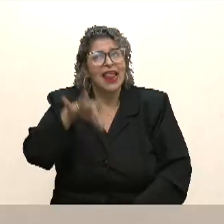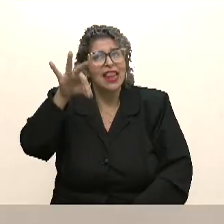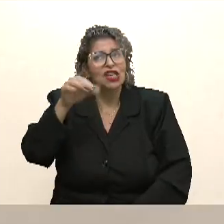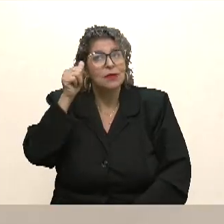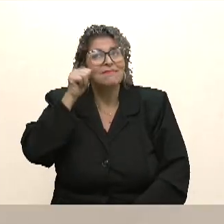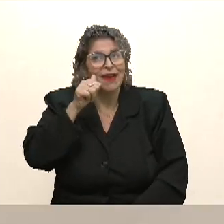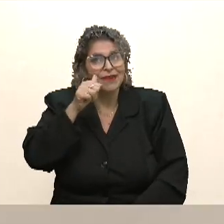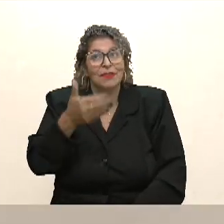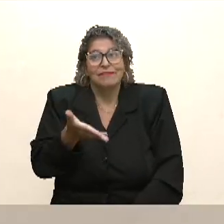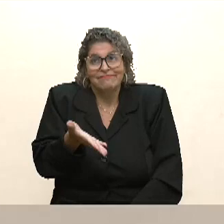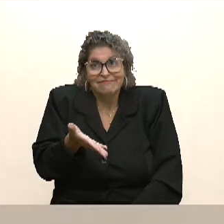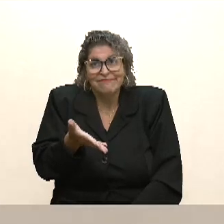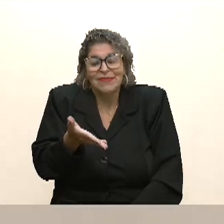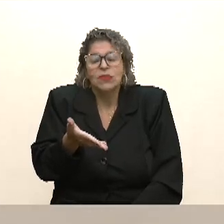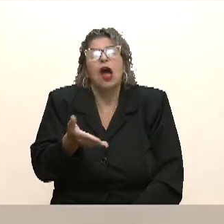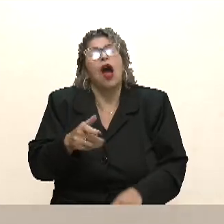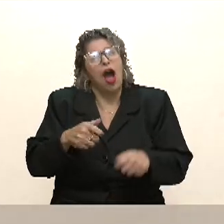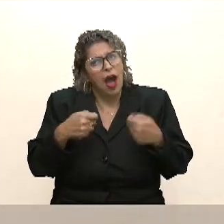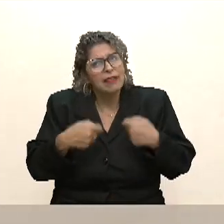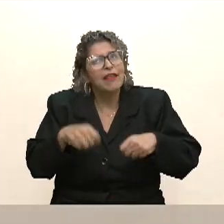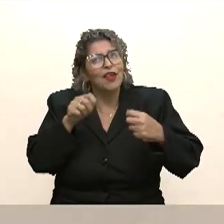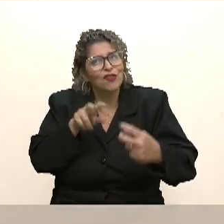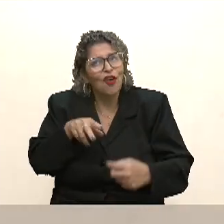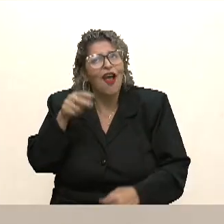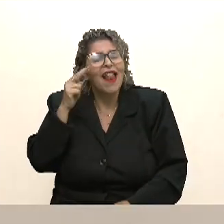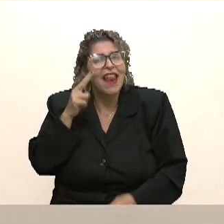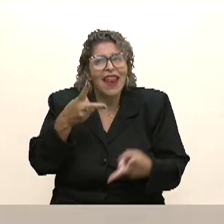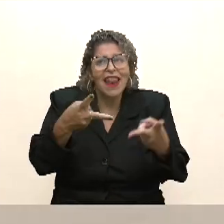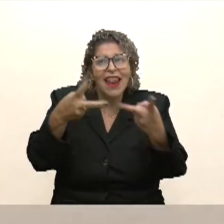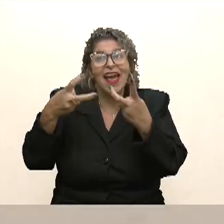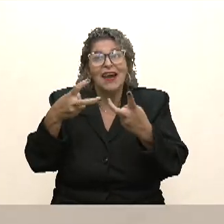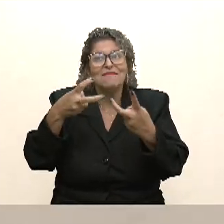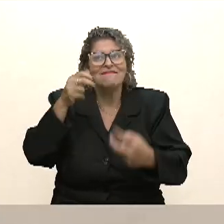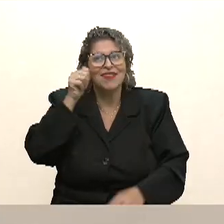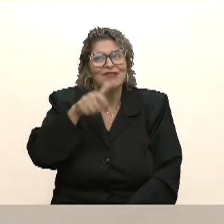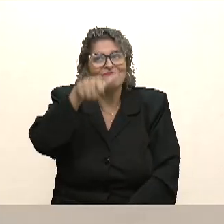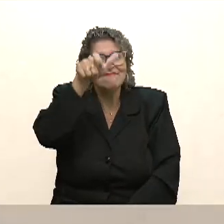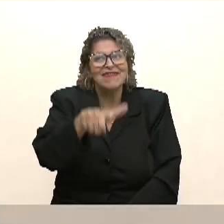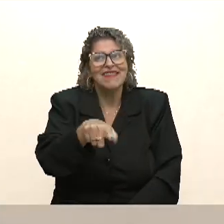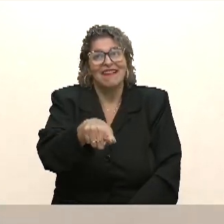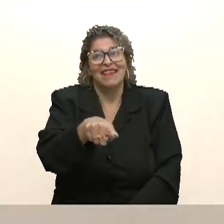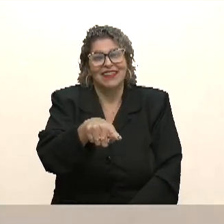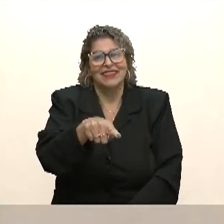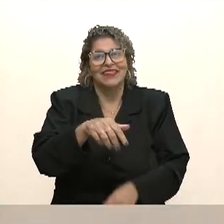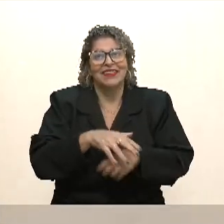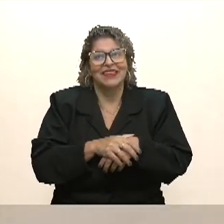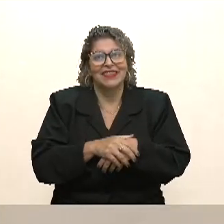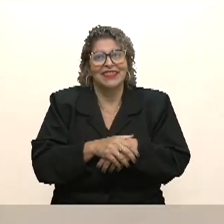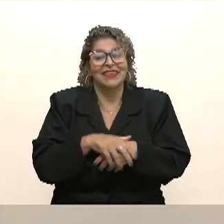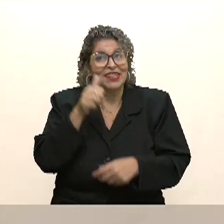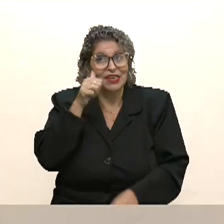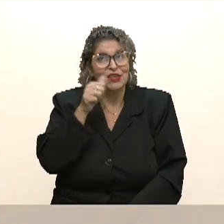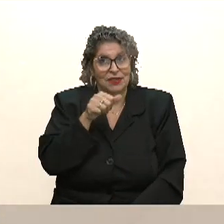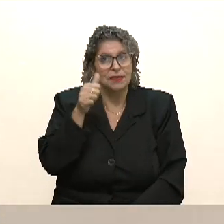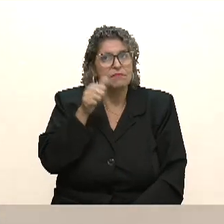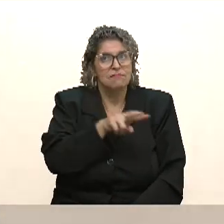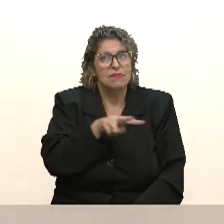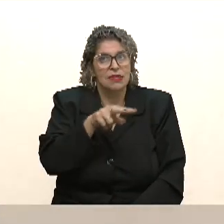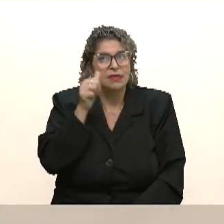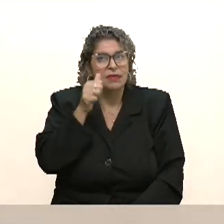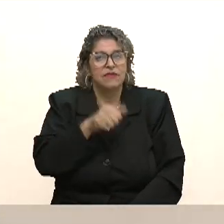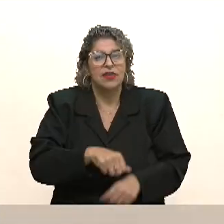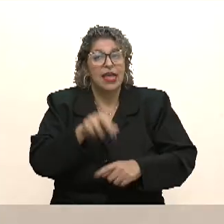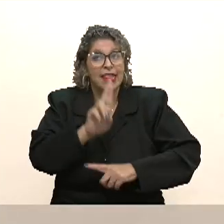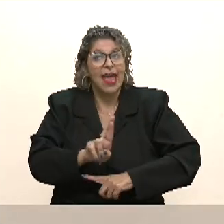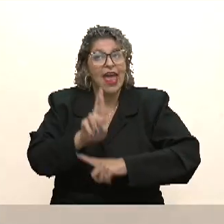Está na hora da gente olhar mais para as mulheres, né? E, principalmente, como as gurias falaram, nessa